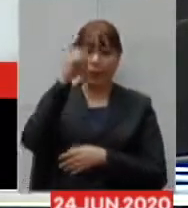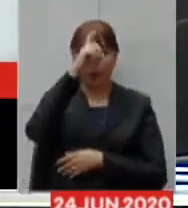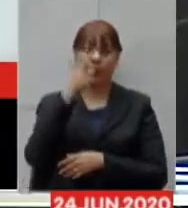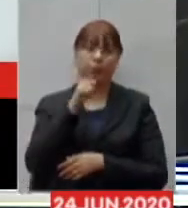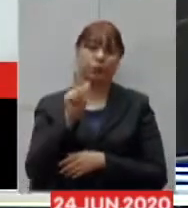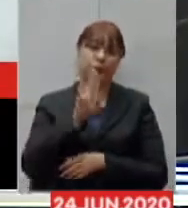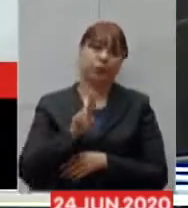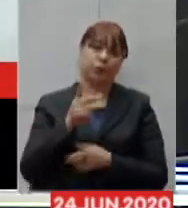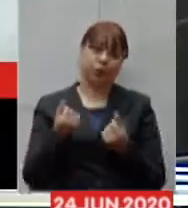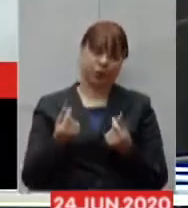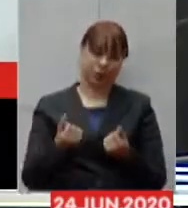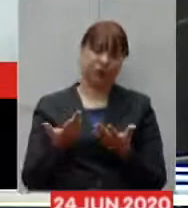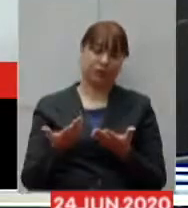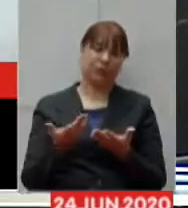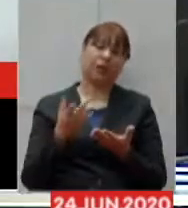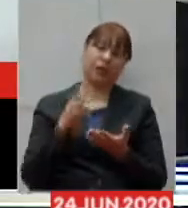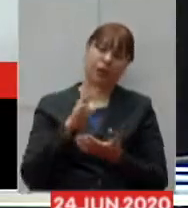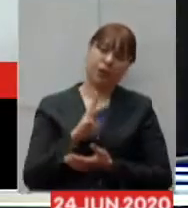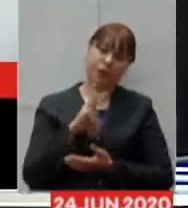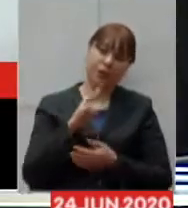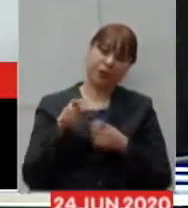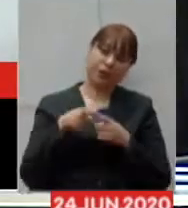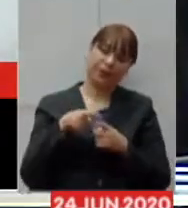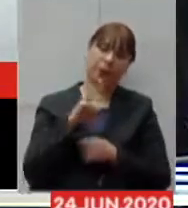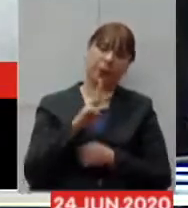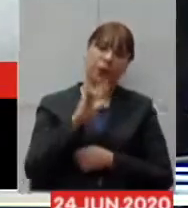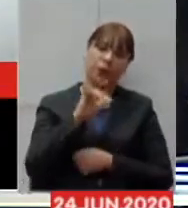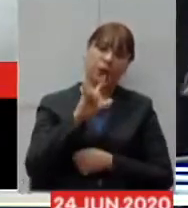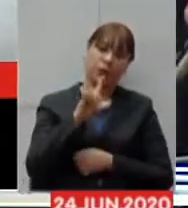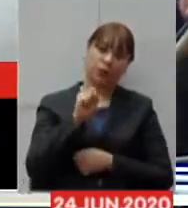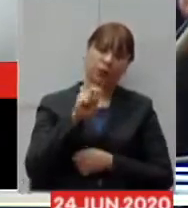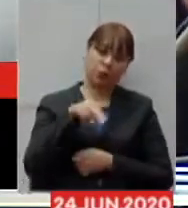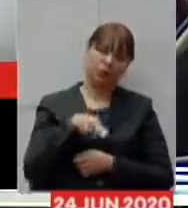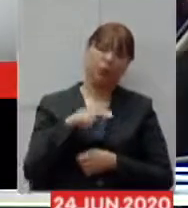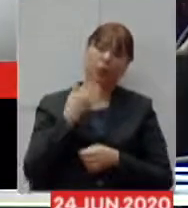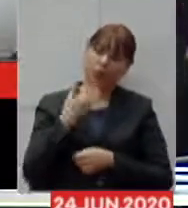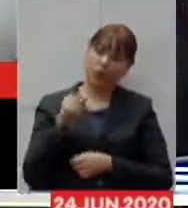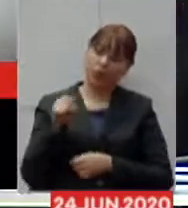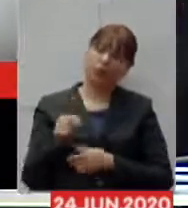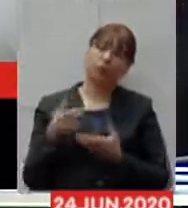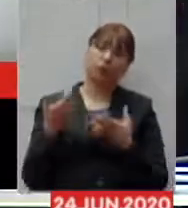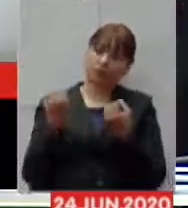a pergunta do doutor Wilson e o esclarecimento de doutor Wilson